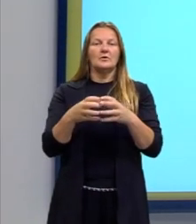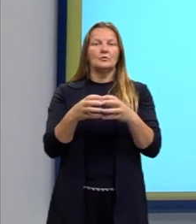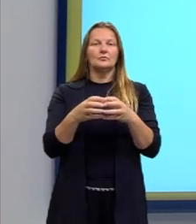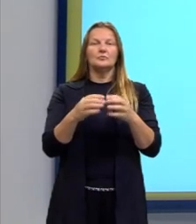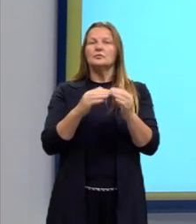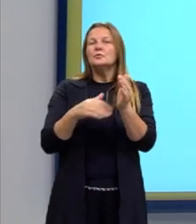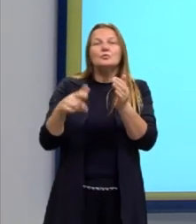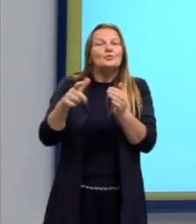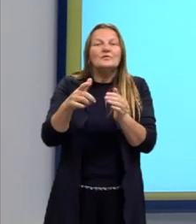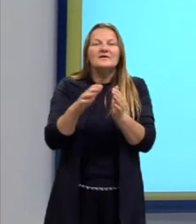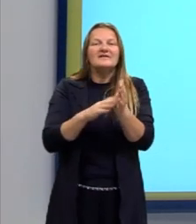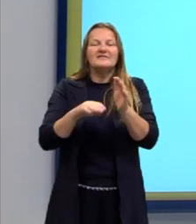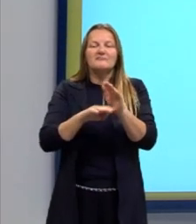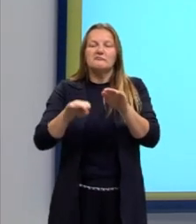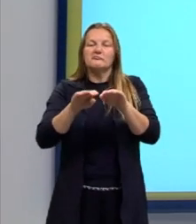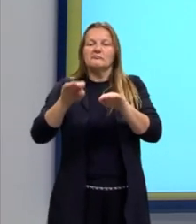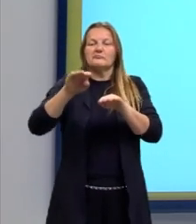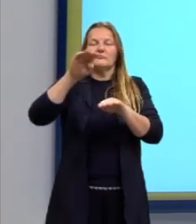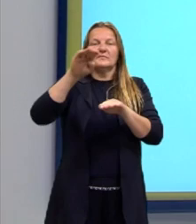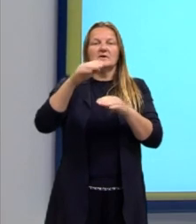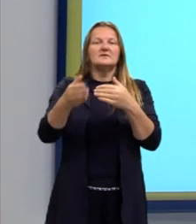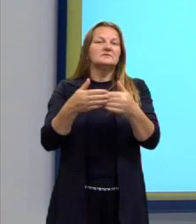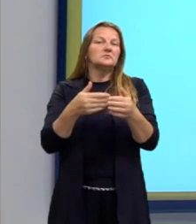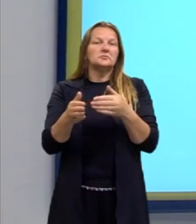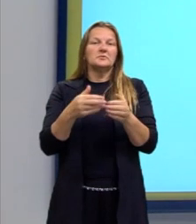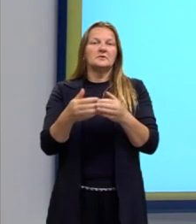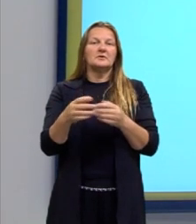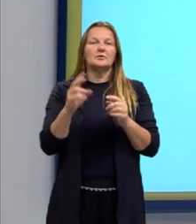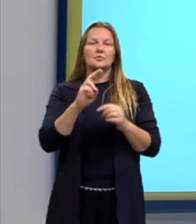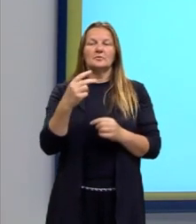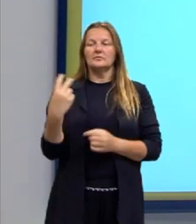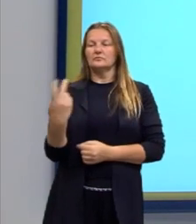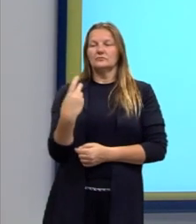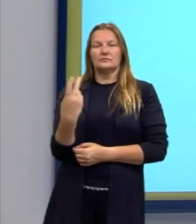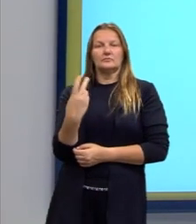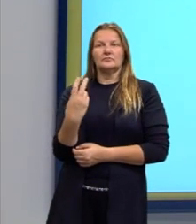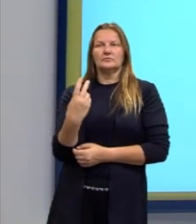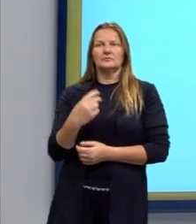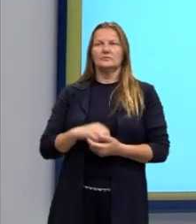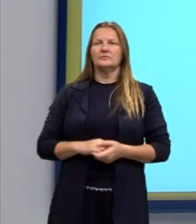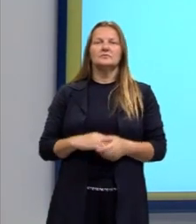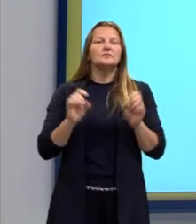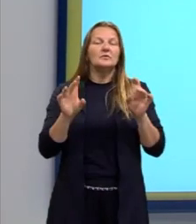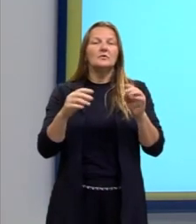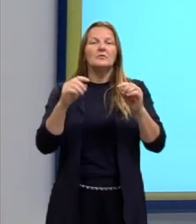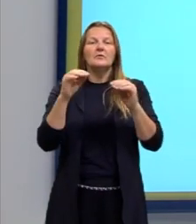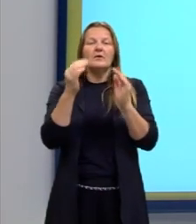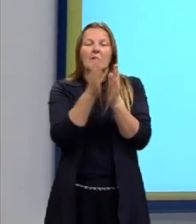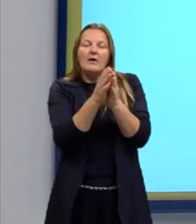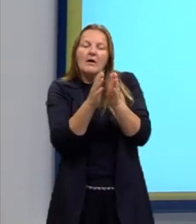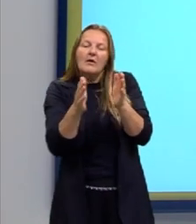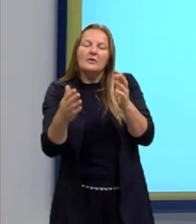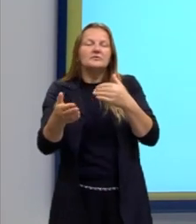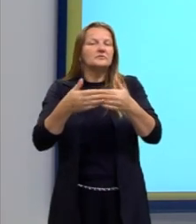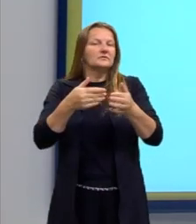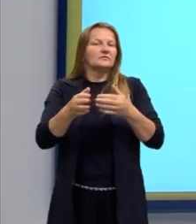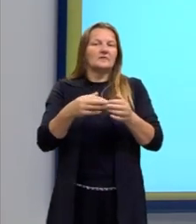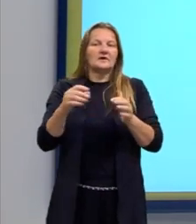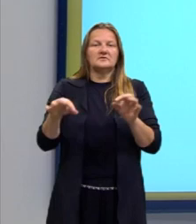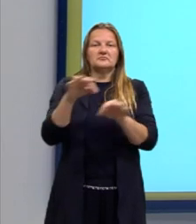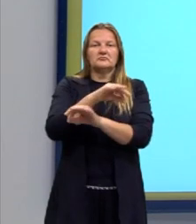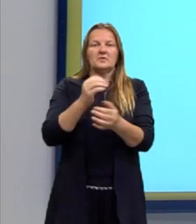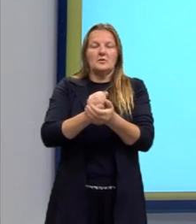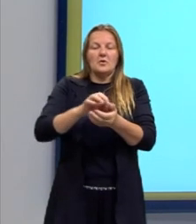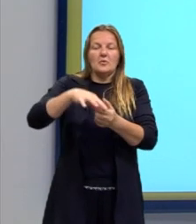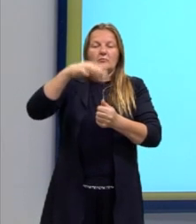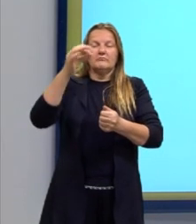níveis diferentes. Então se for eu e você, ou se for você e eu, a ordem não vai alterar. Então a ordem não nos